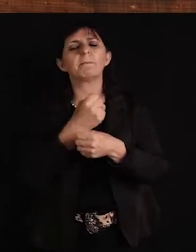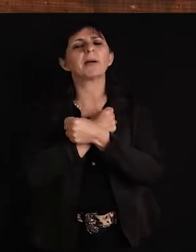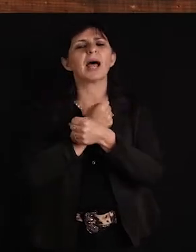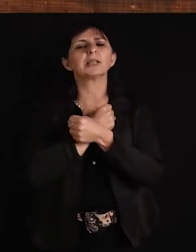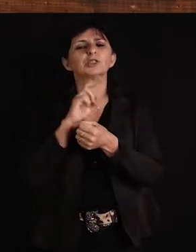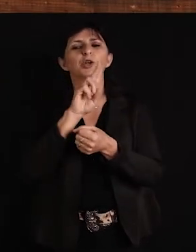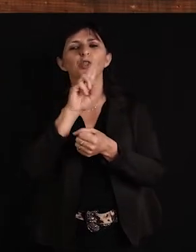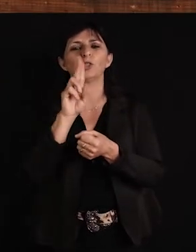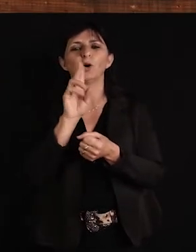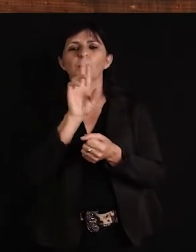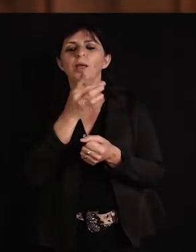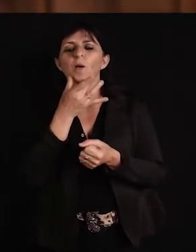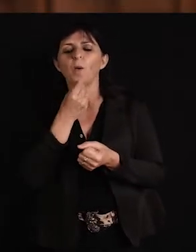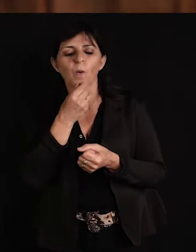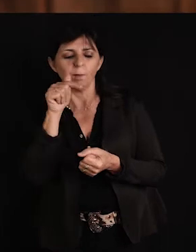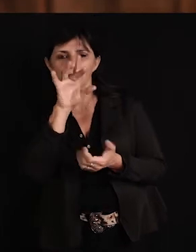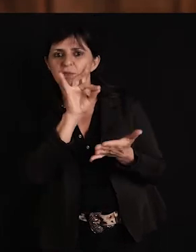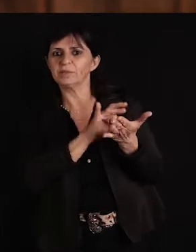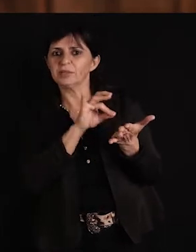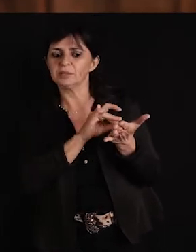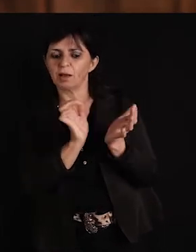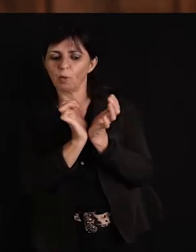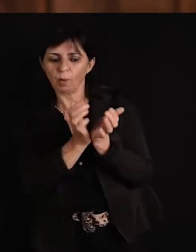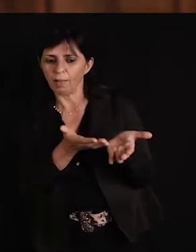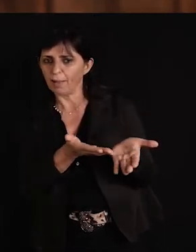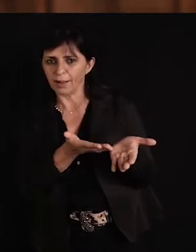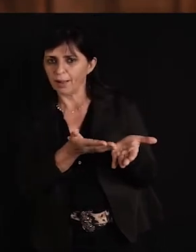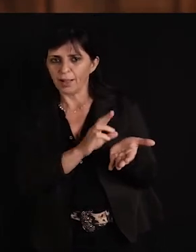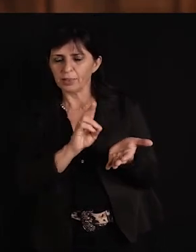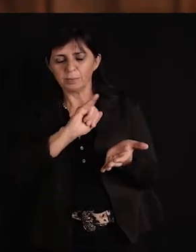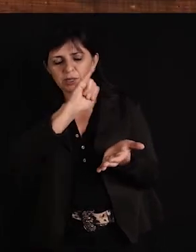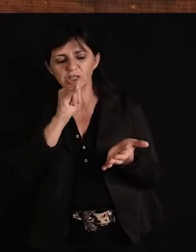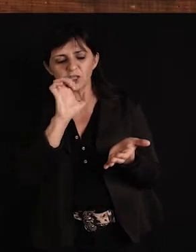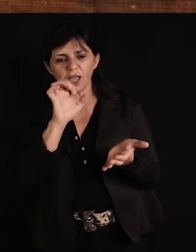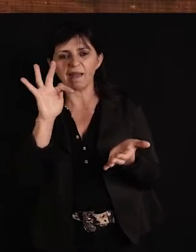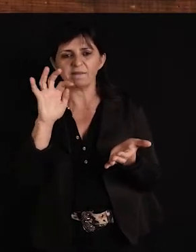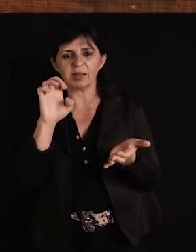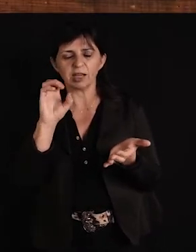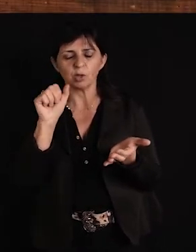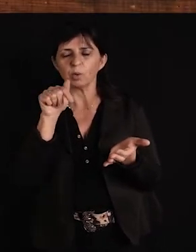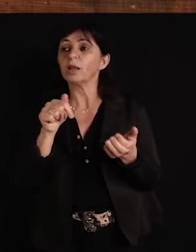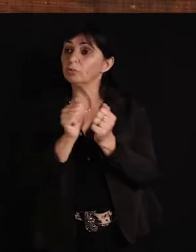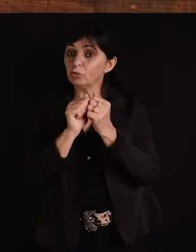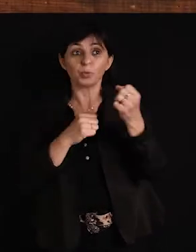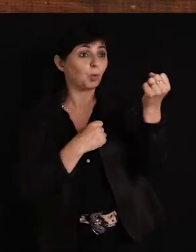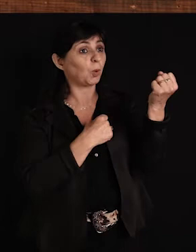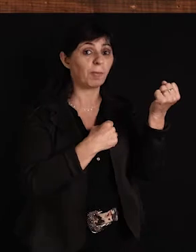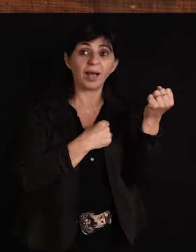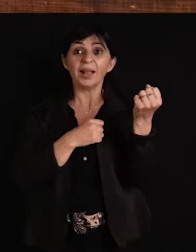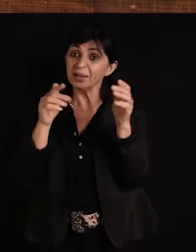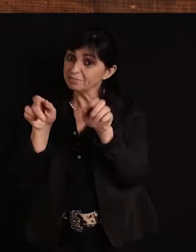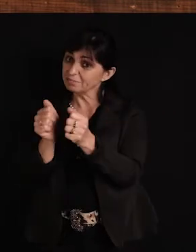abraço aqui do lado do Bakudo, quero mandar um abraço aqui pro grande Jefferson Pereira Gamin, que tá no baile aí e